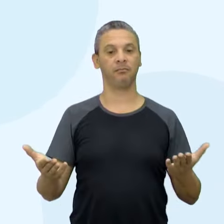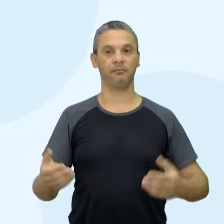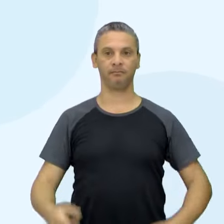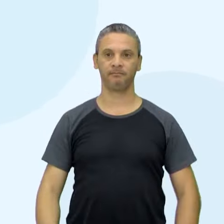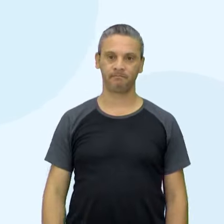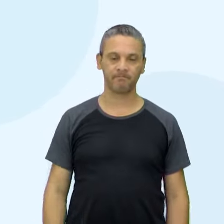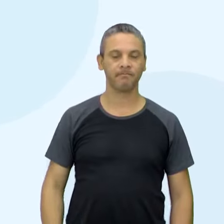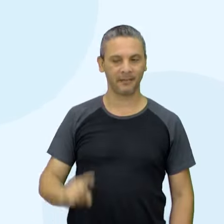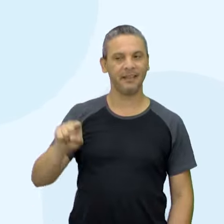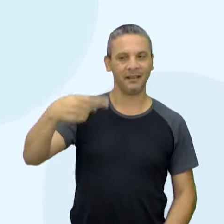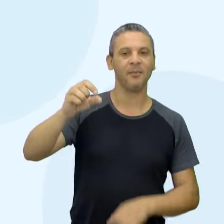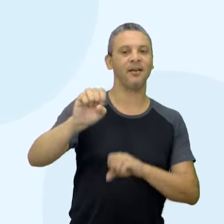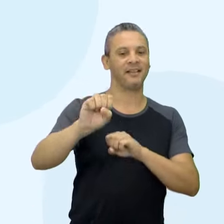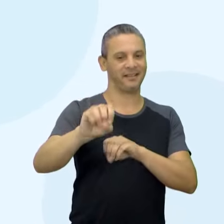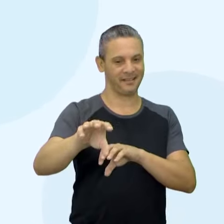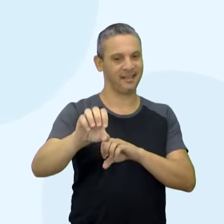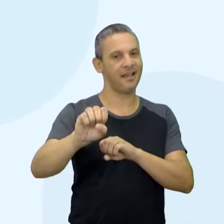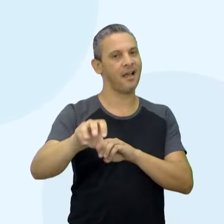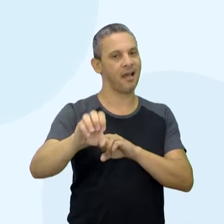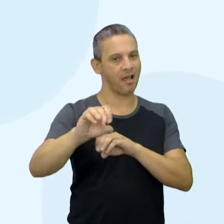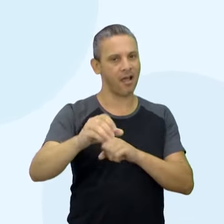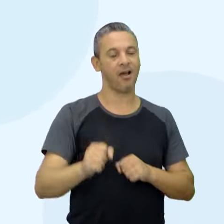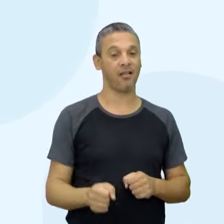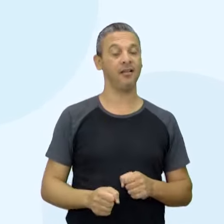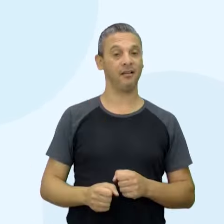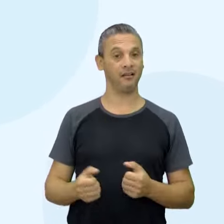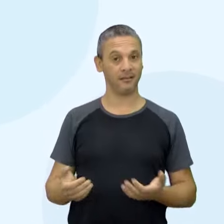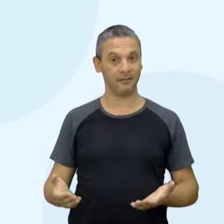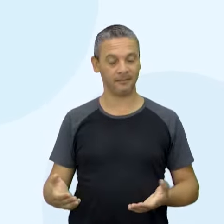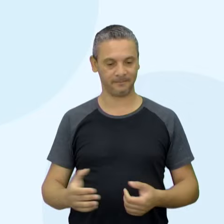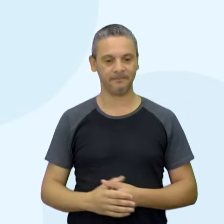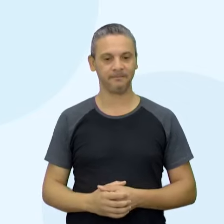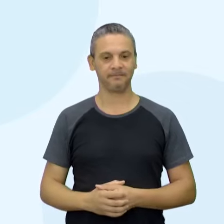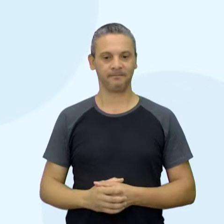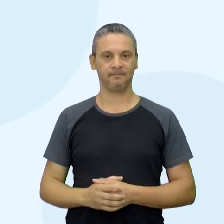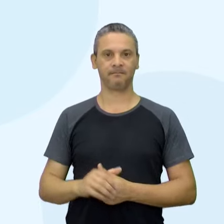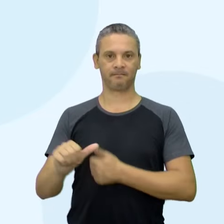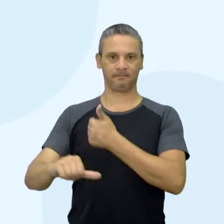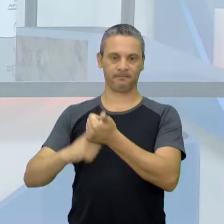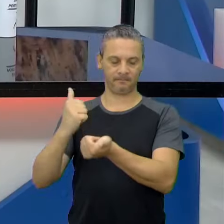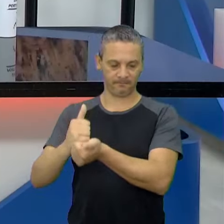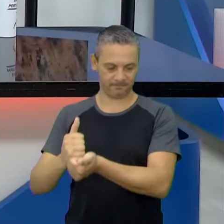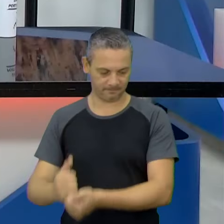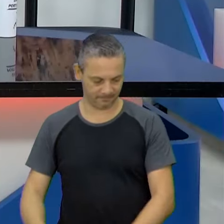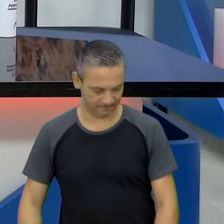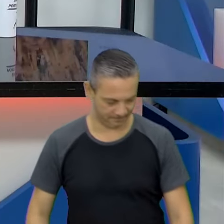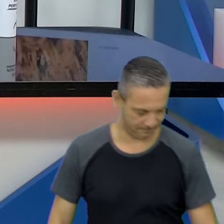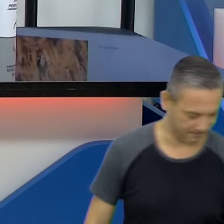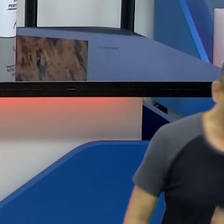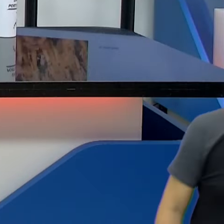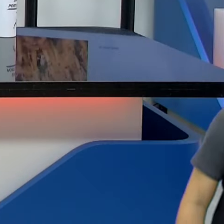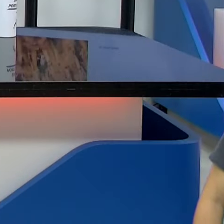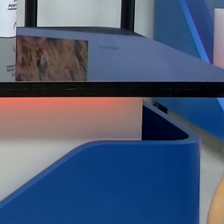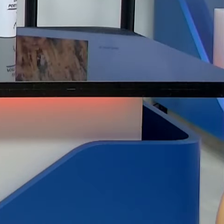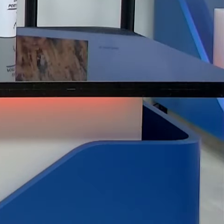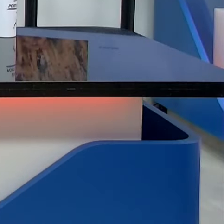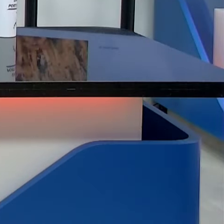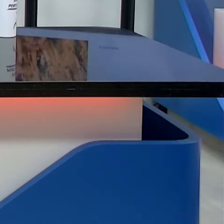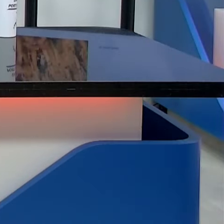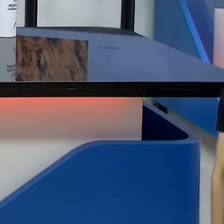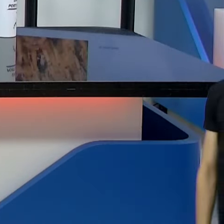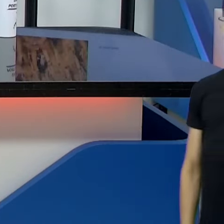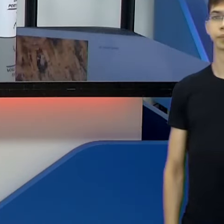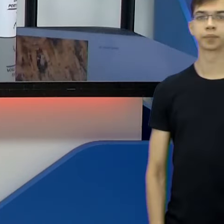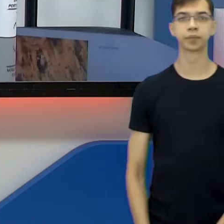Ah, não perca a próxima aula. Sério? Você vai fazer isso com a gente? É sério? E aí você volta para a gente voltar daí.